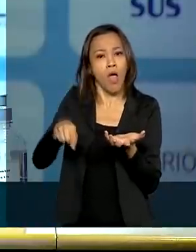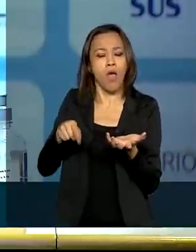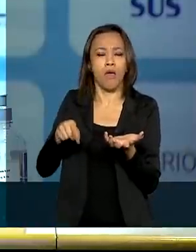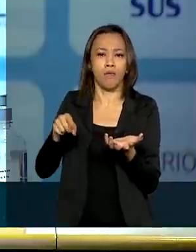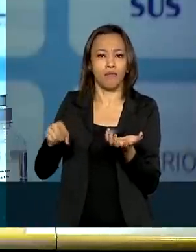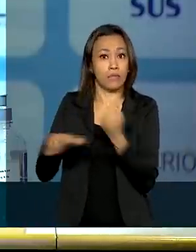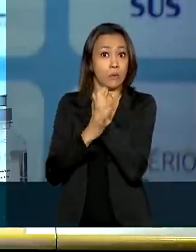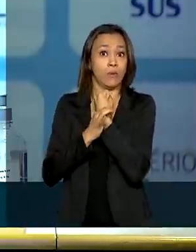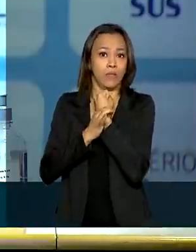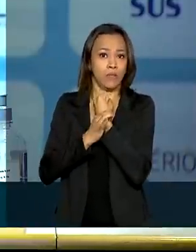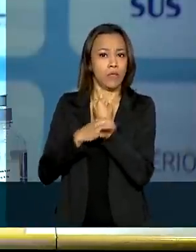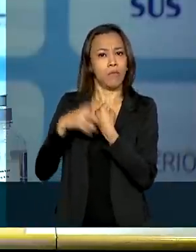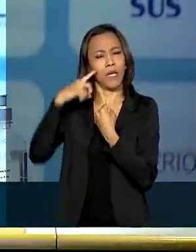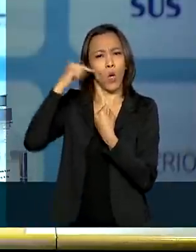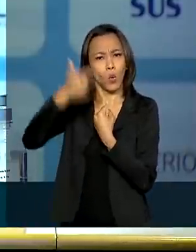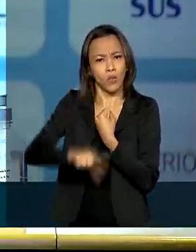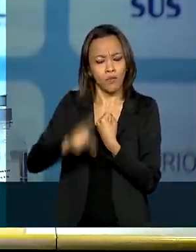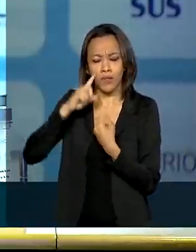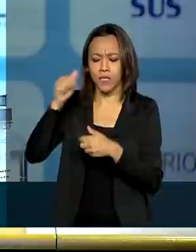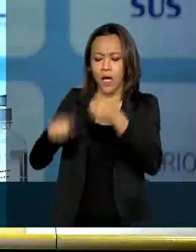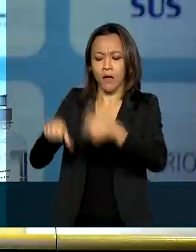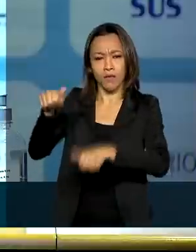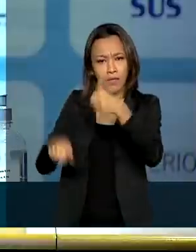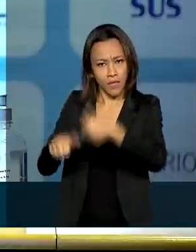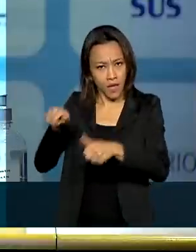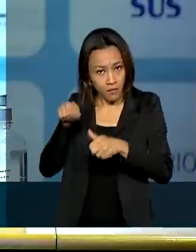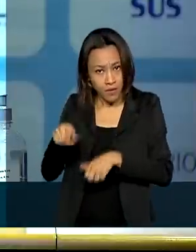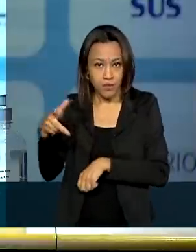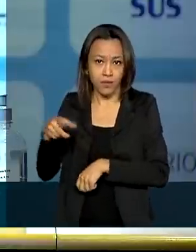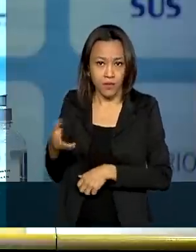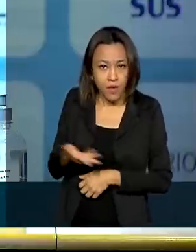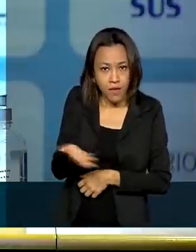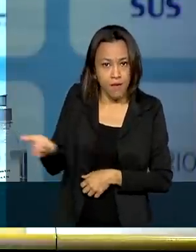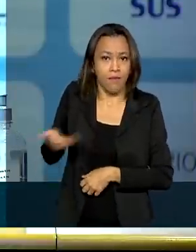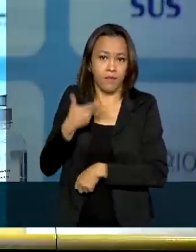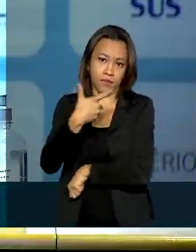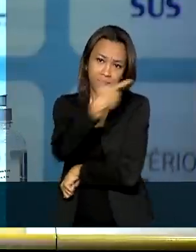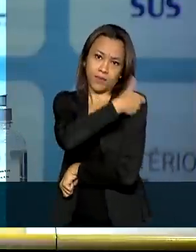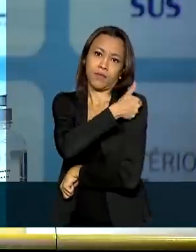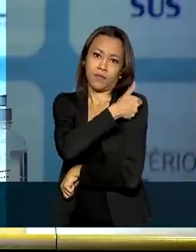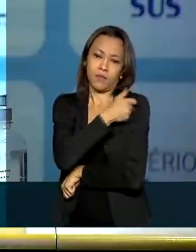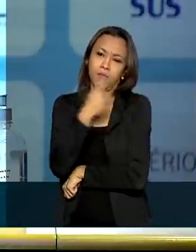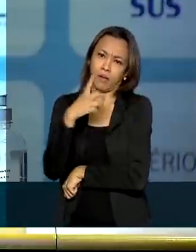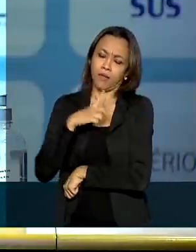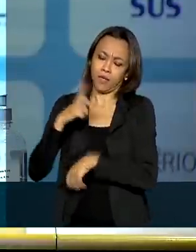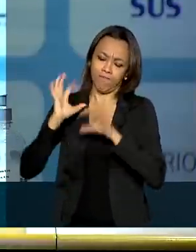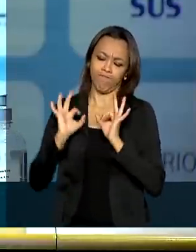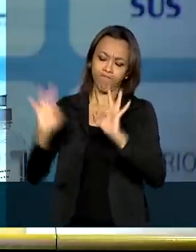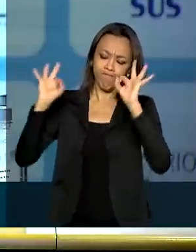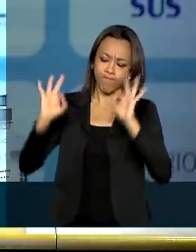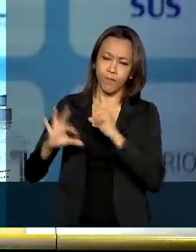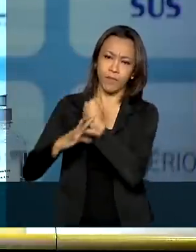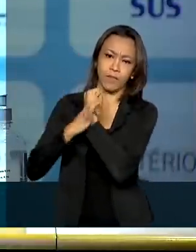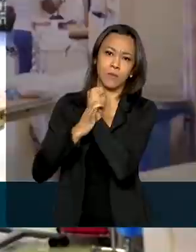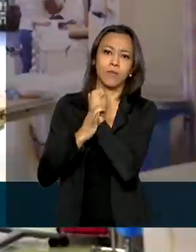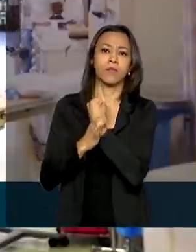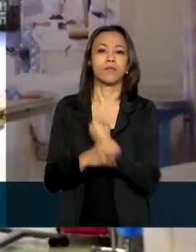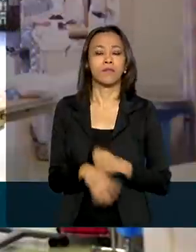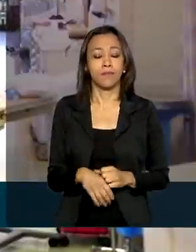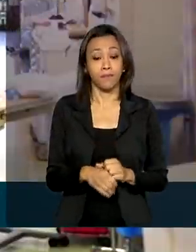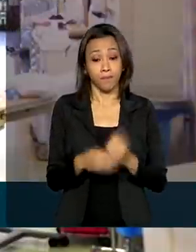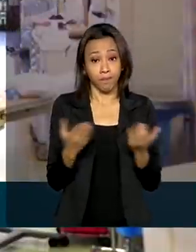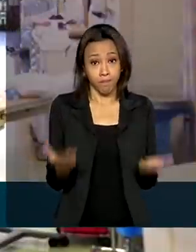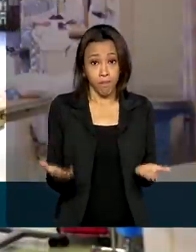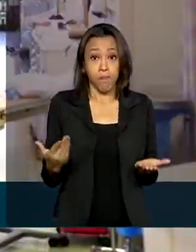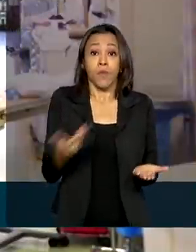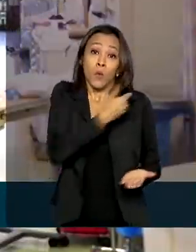adverso seja analisado e assim certificar a segurança e a efetividade da vacina. E o